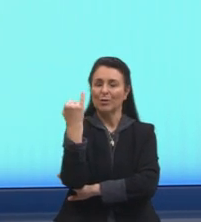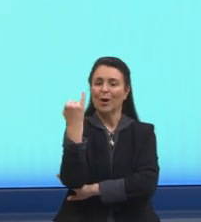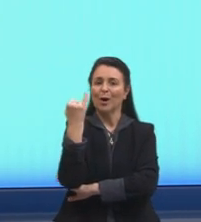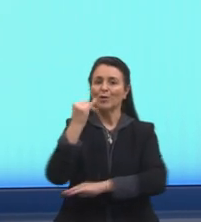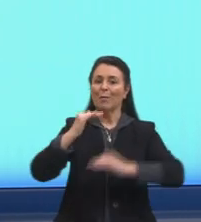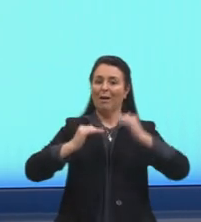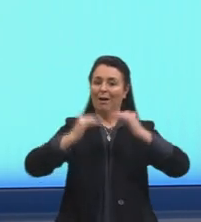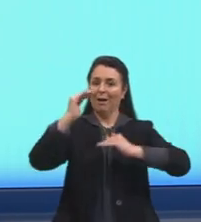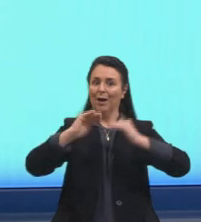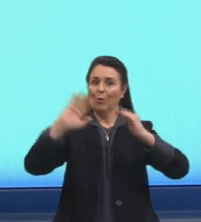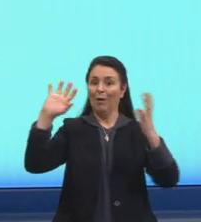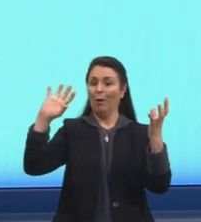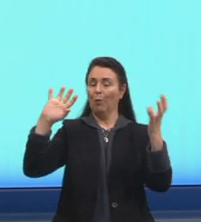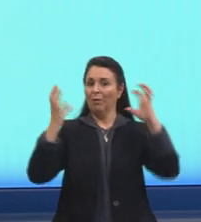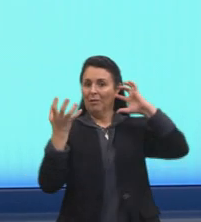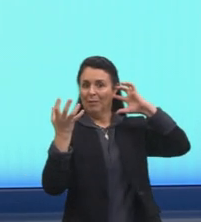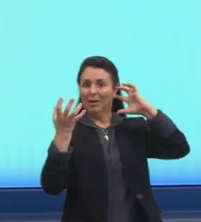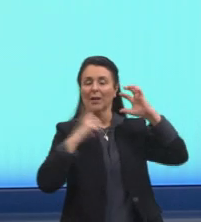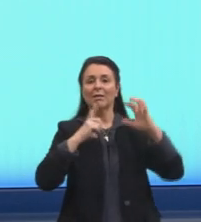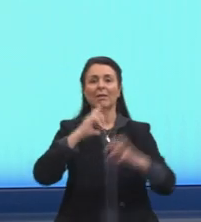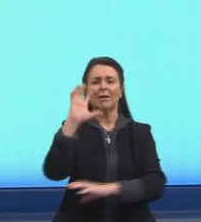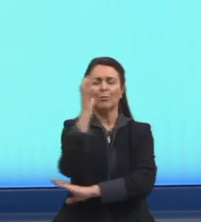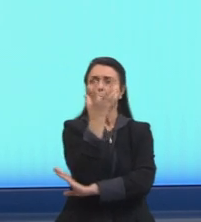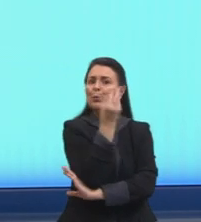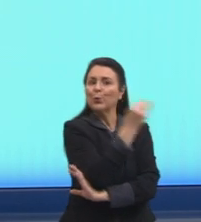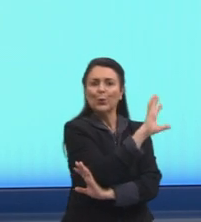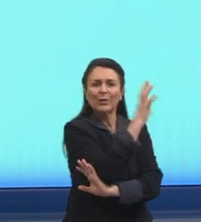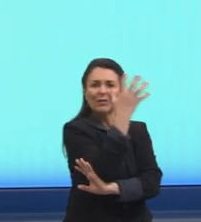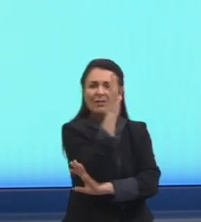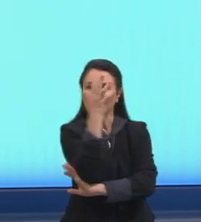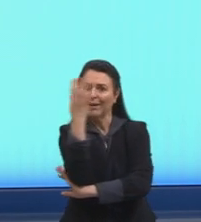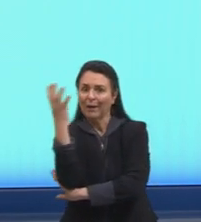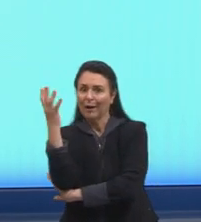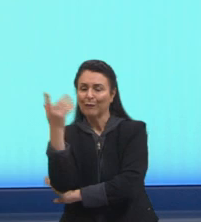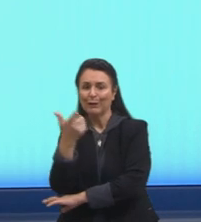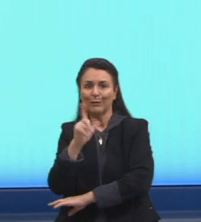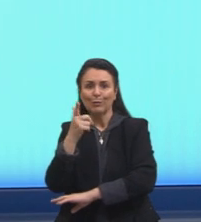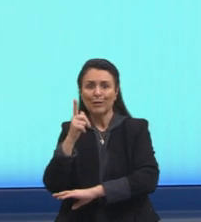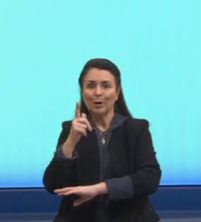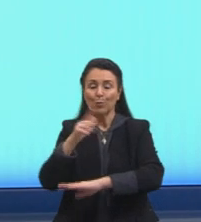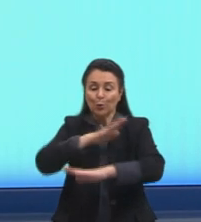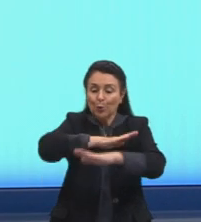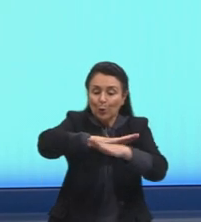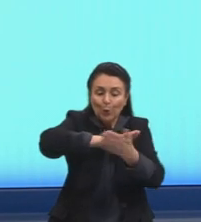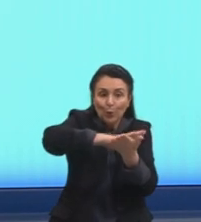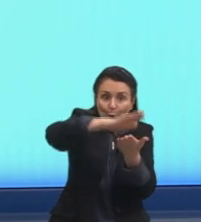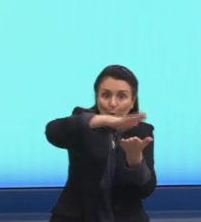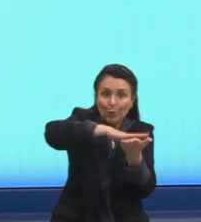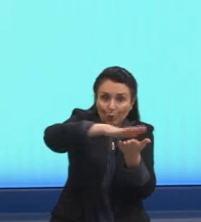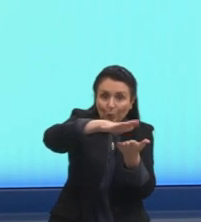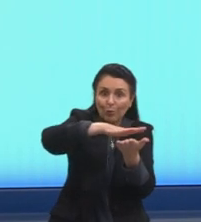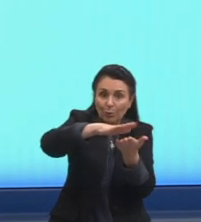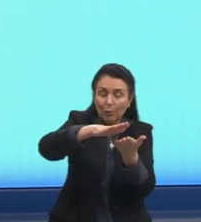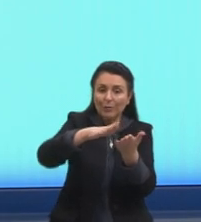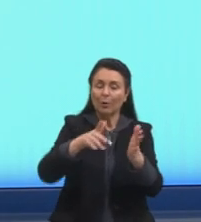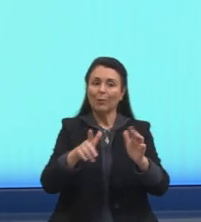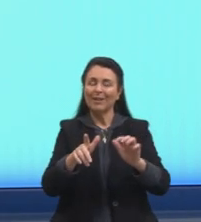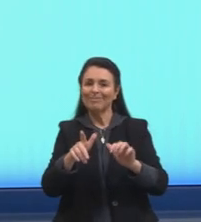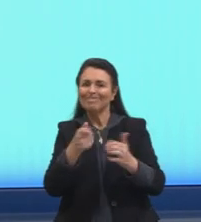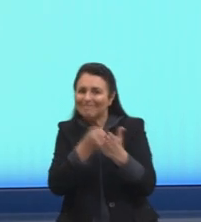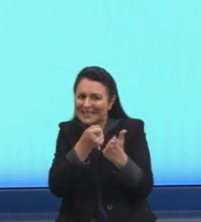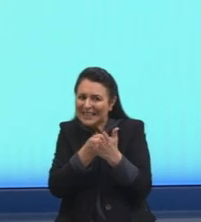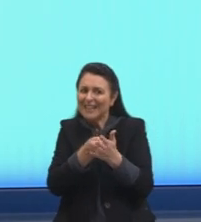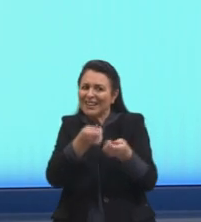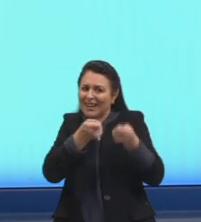frescor, né, bastante árvore, né, áreas não tão pavimentadas, então vai fazer, tentar regular termicamente